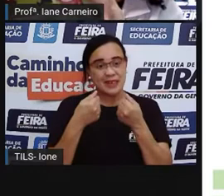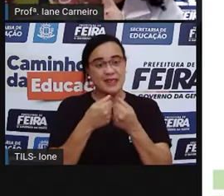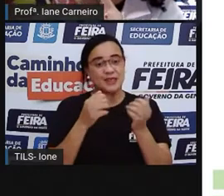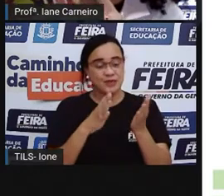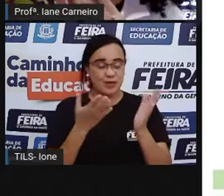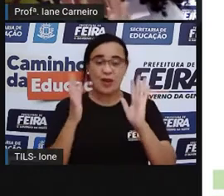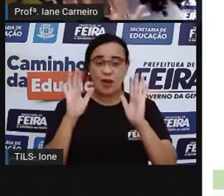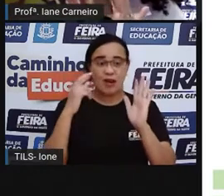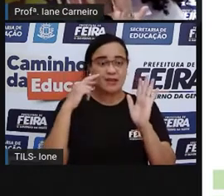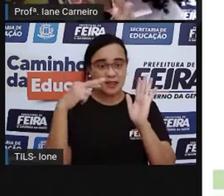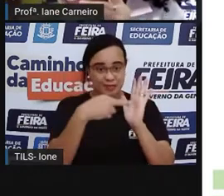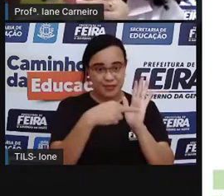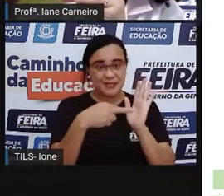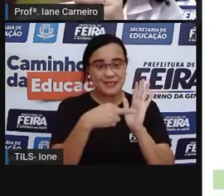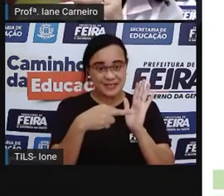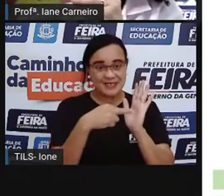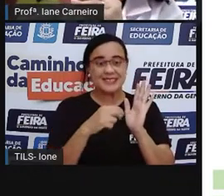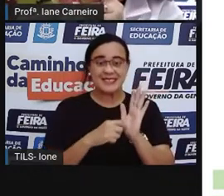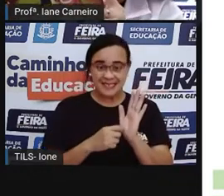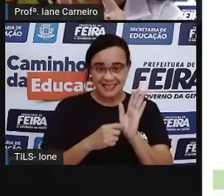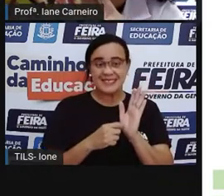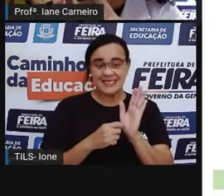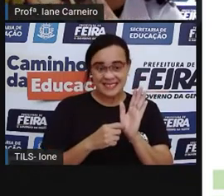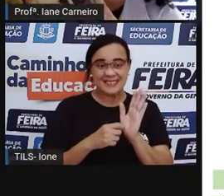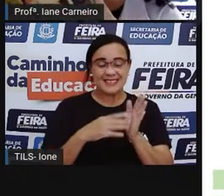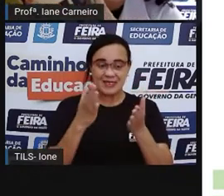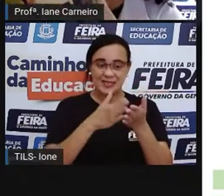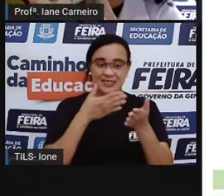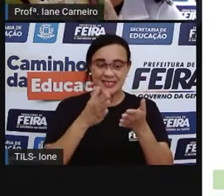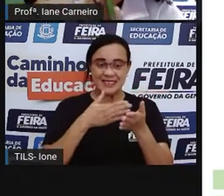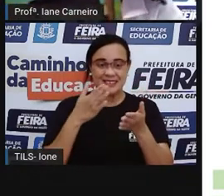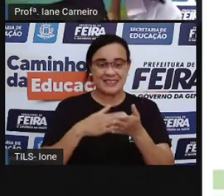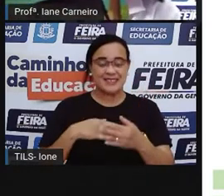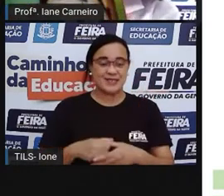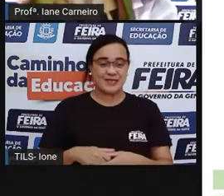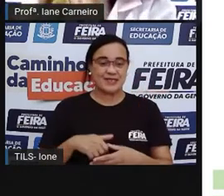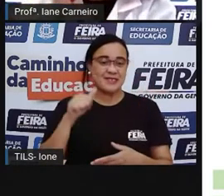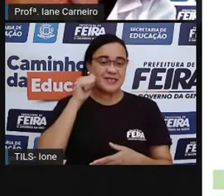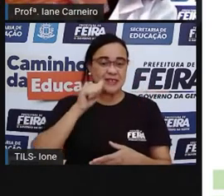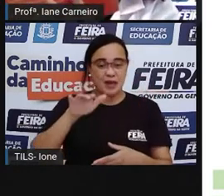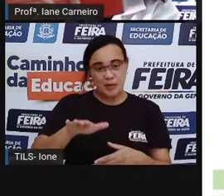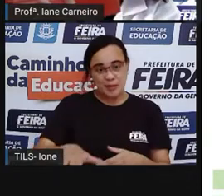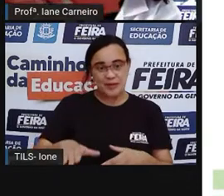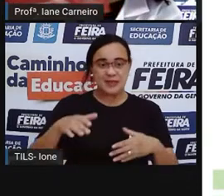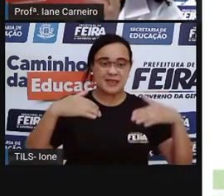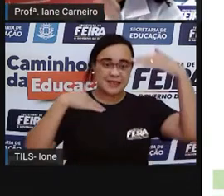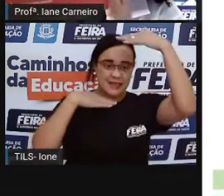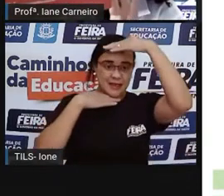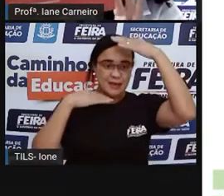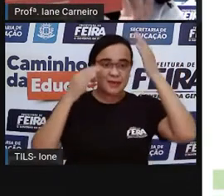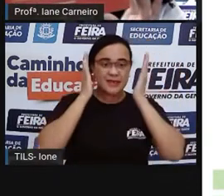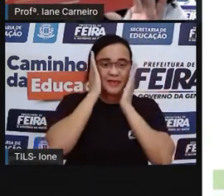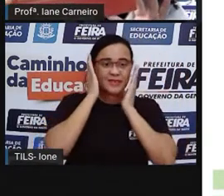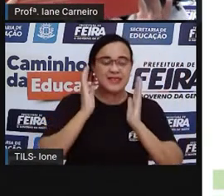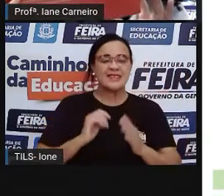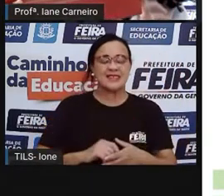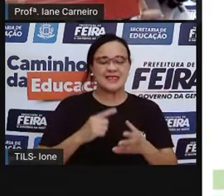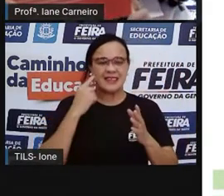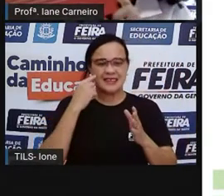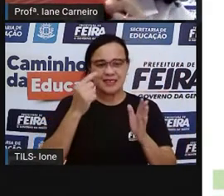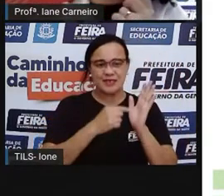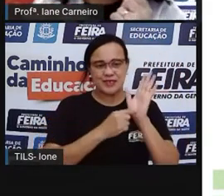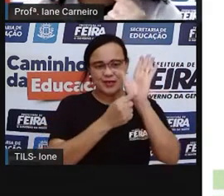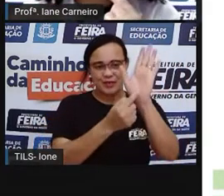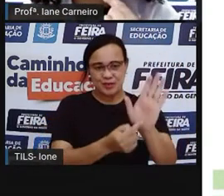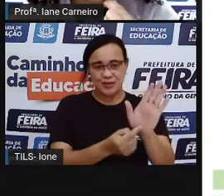físico, A Menina da Cabeça Quadrada, de Emília Nunes, tá certo? Deixa a Pro mostrar pra vocês aqui o fundo do livro.